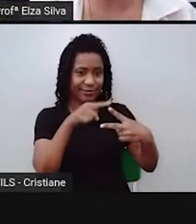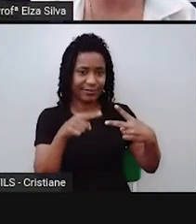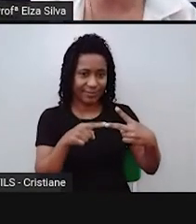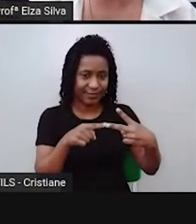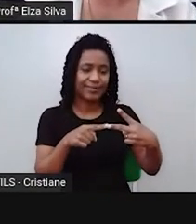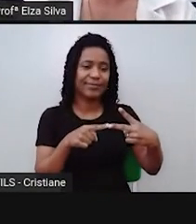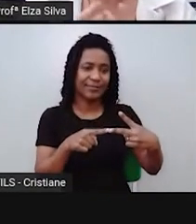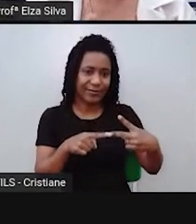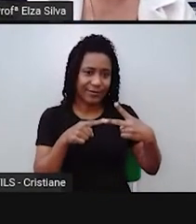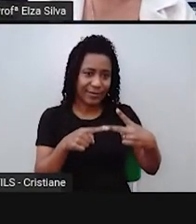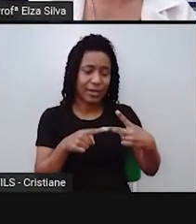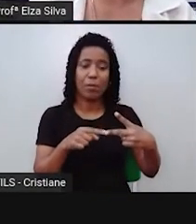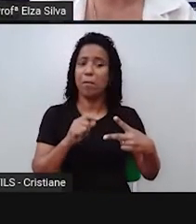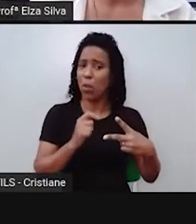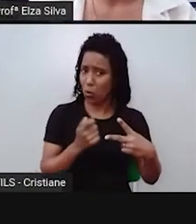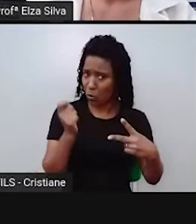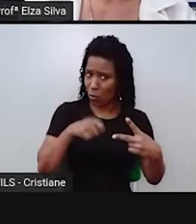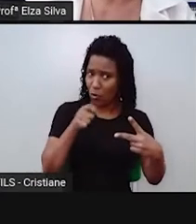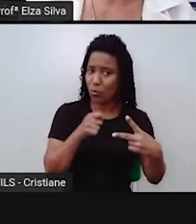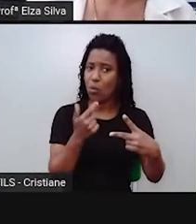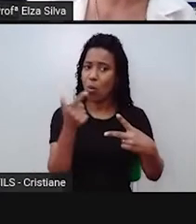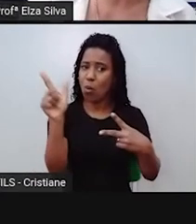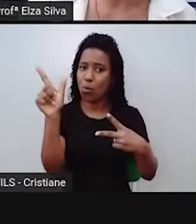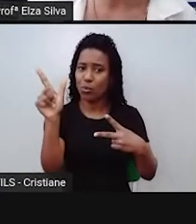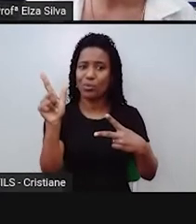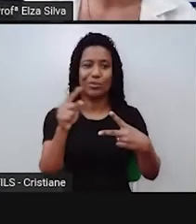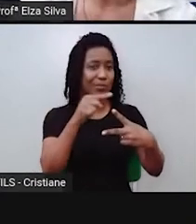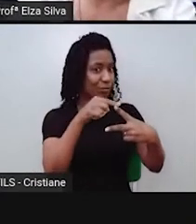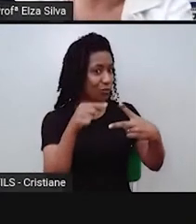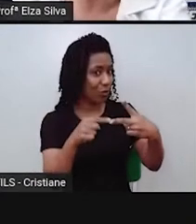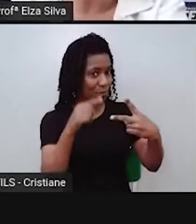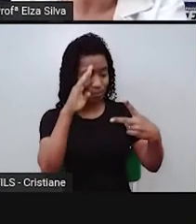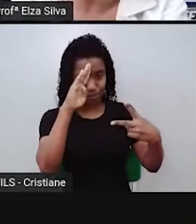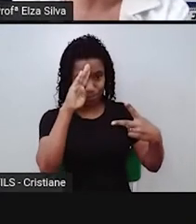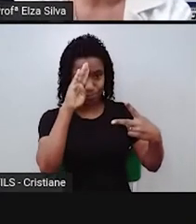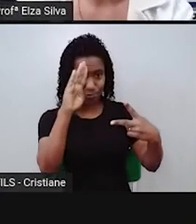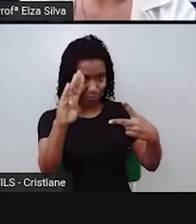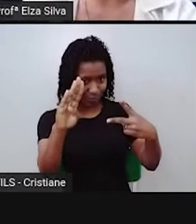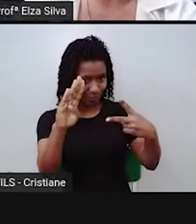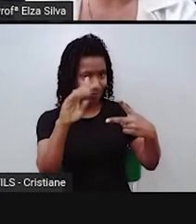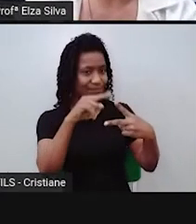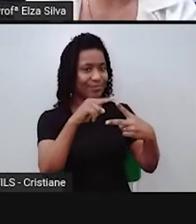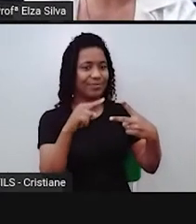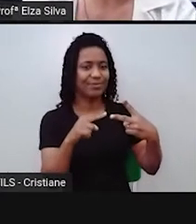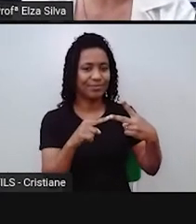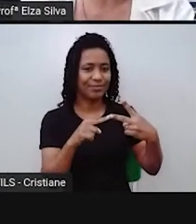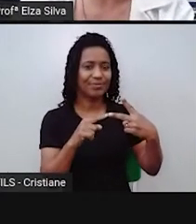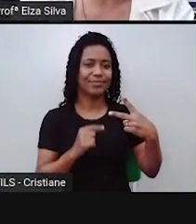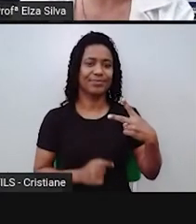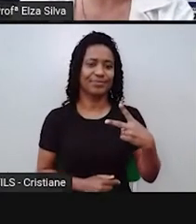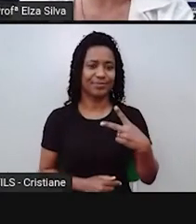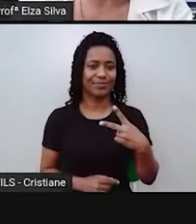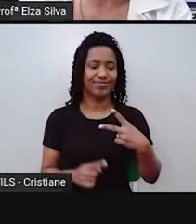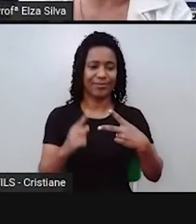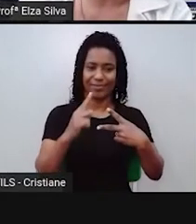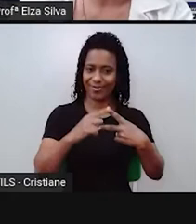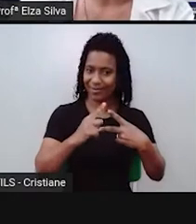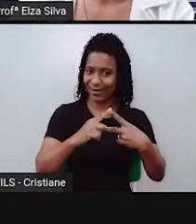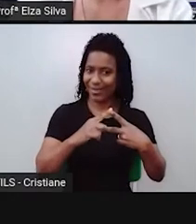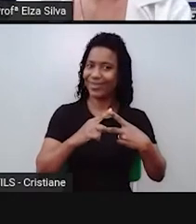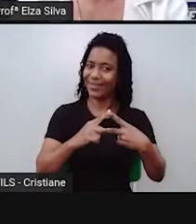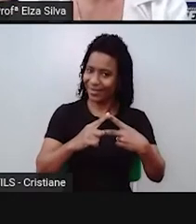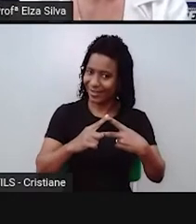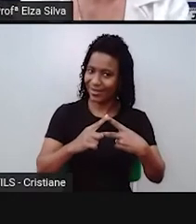fecha, tá? Podem surgir outras. Mas, de um modo geral, os autores colocam os memes dentro desses dois tipos.